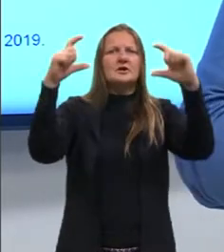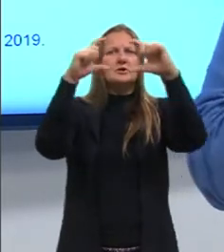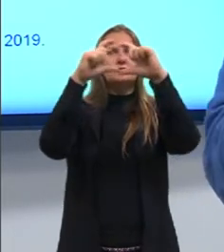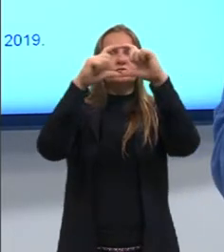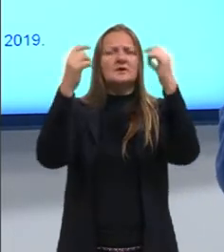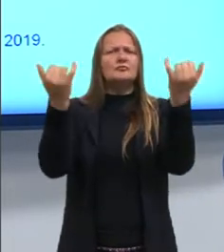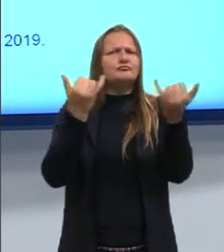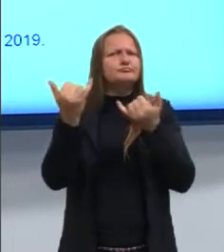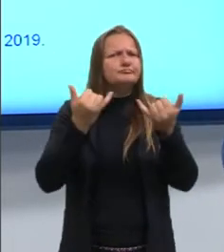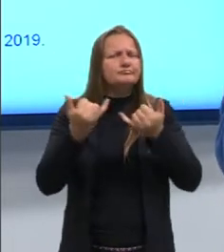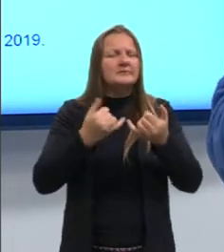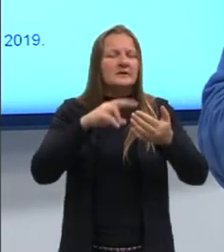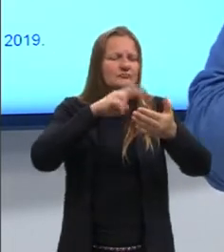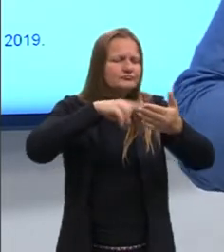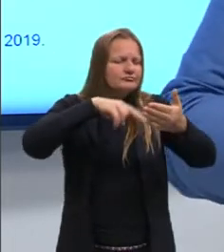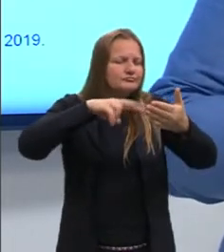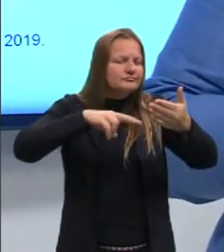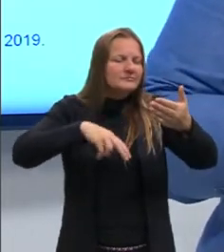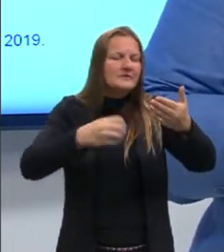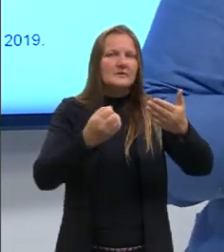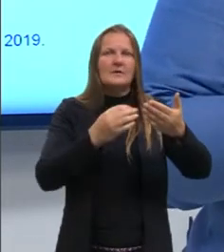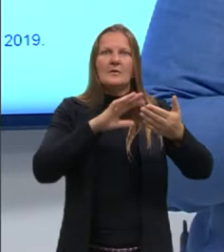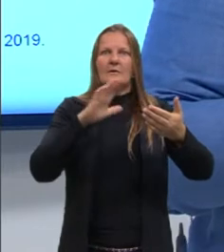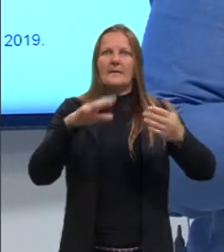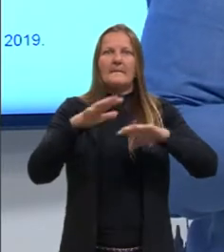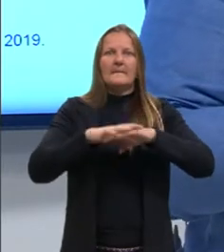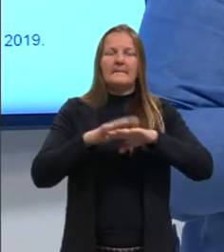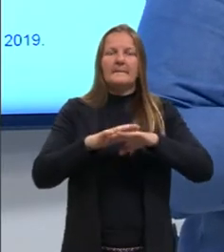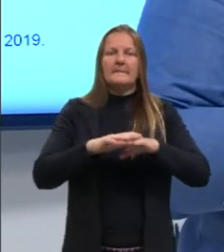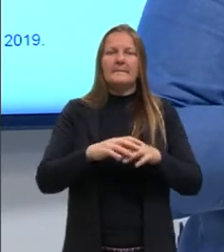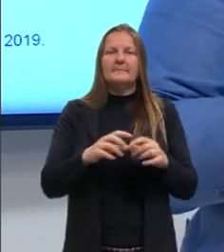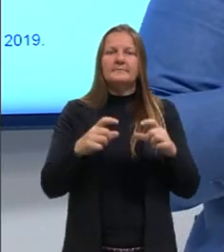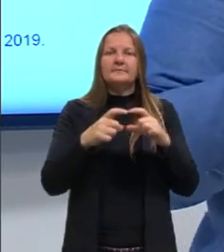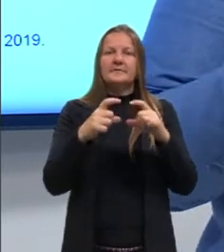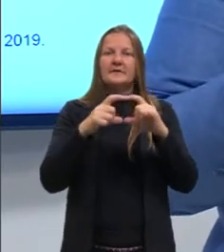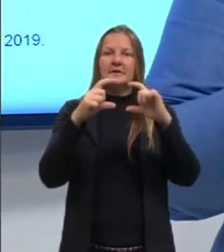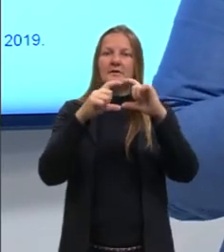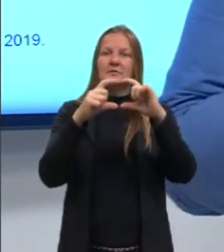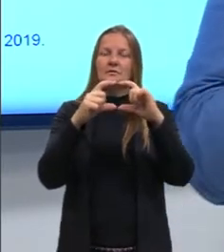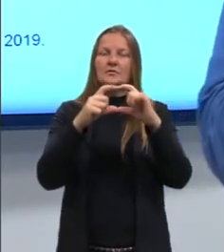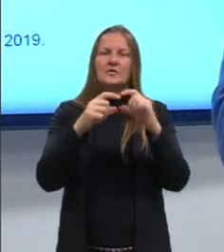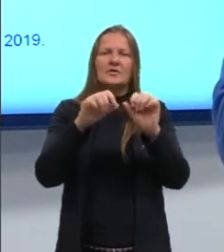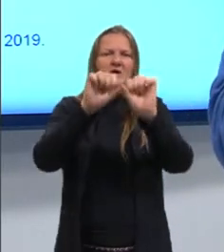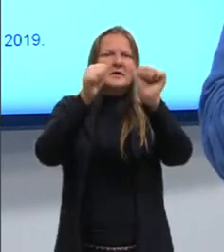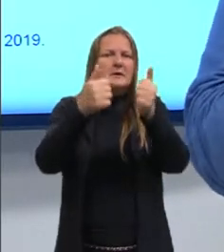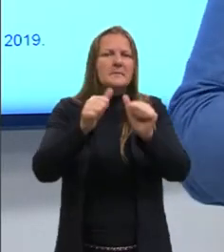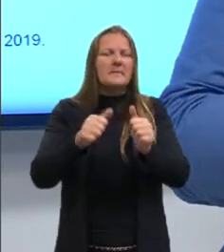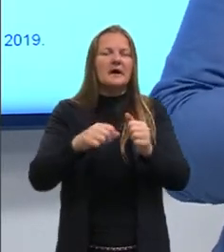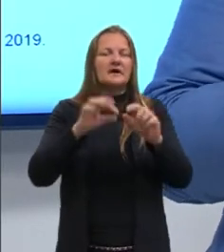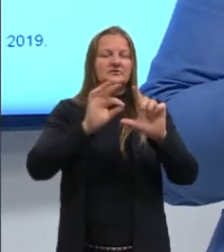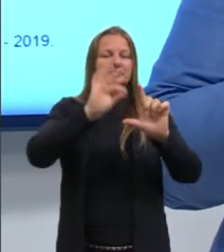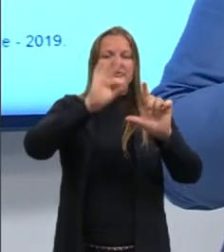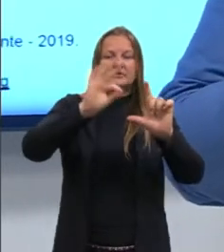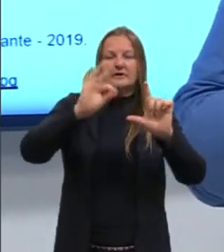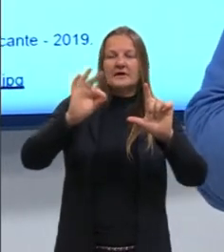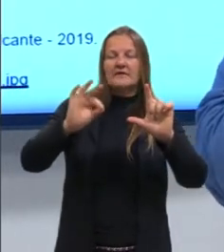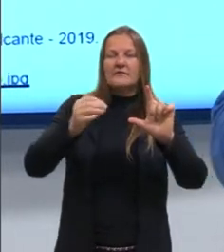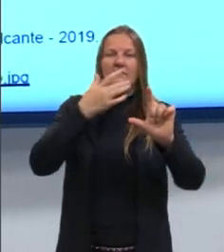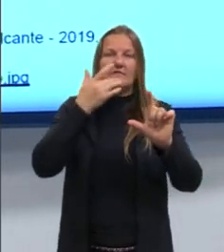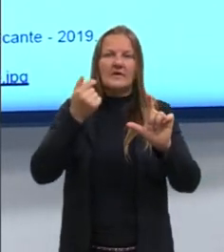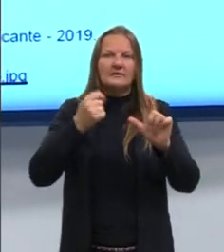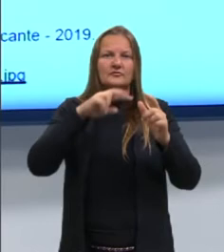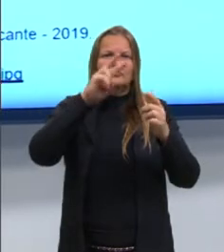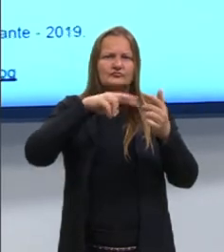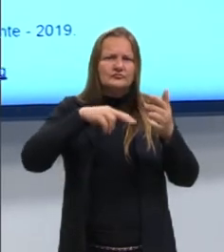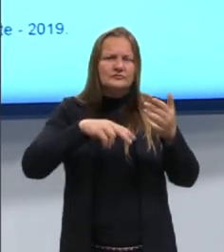precisa ler e interpretar. Porque na matemática nem todas as questões têm uma figura, um gráfico, né? Nós precisamos ler